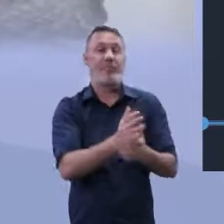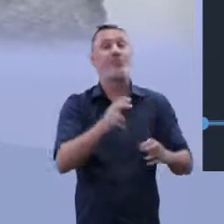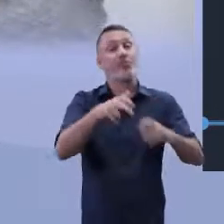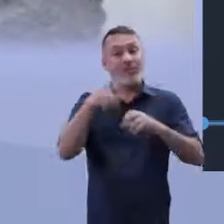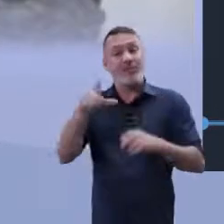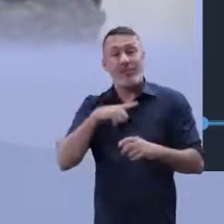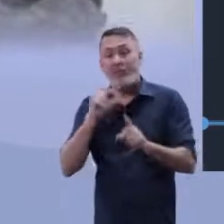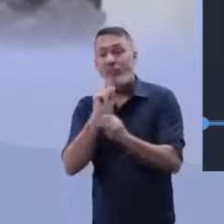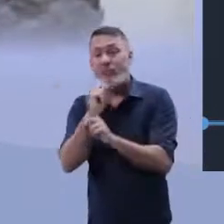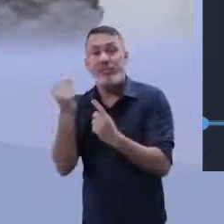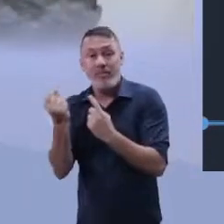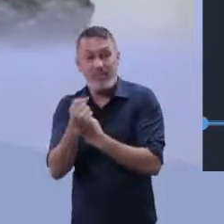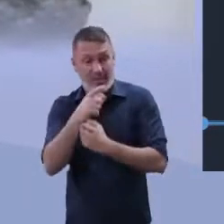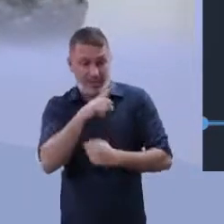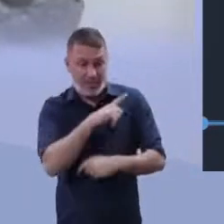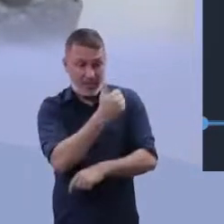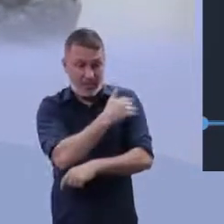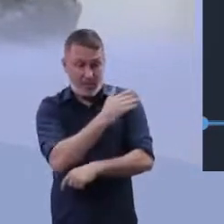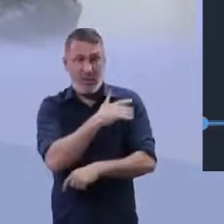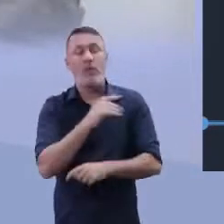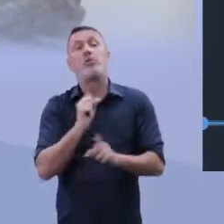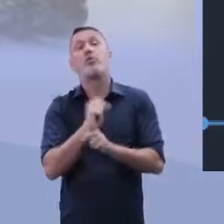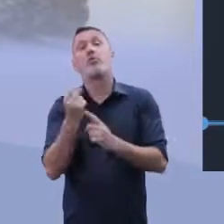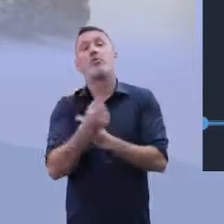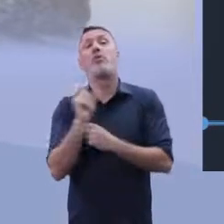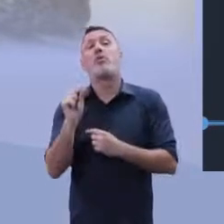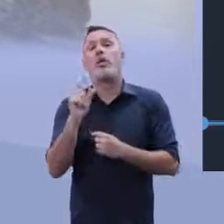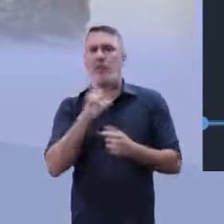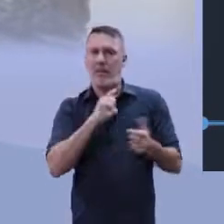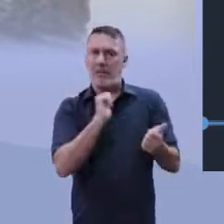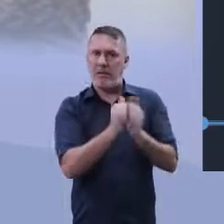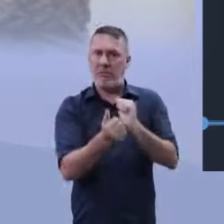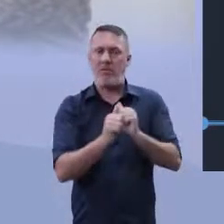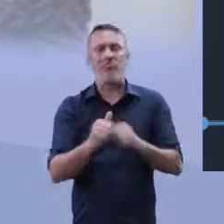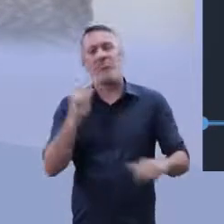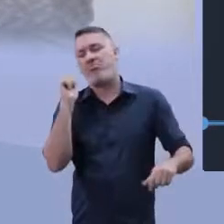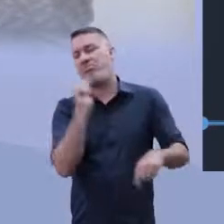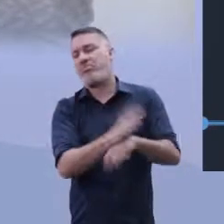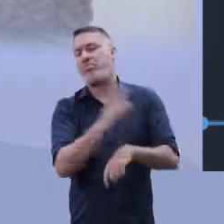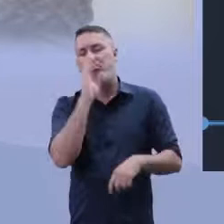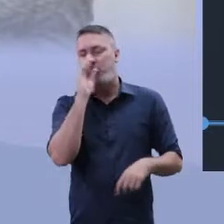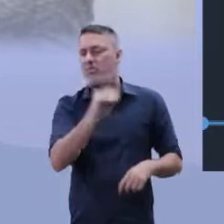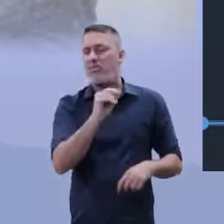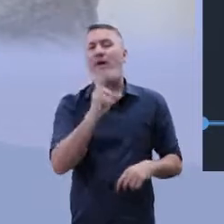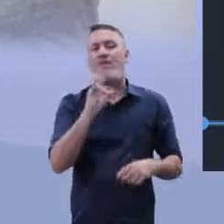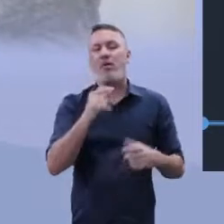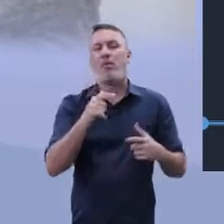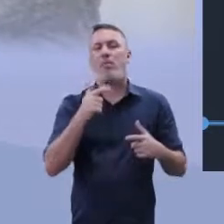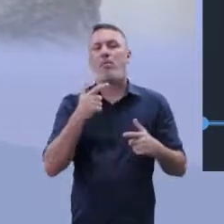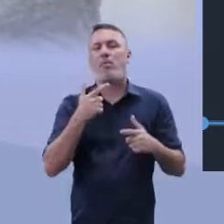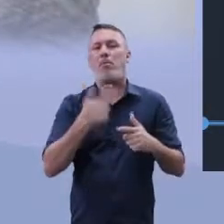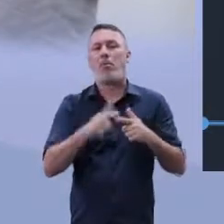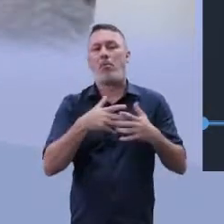a própria sociedade, o que ela faz? Ela não acaba praticando os esportes, que vai gerando outros problemas.